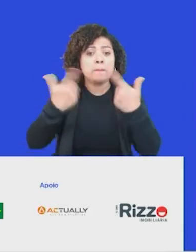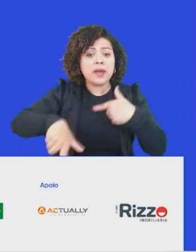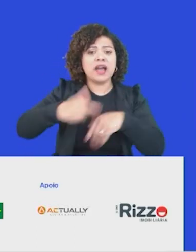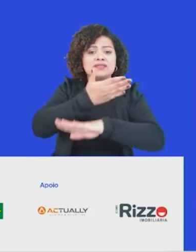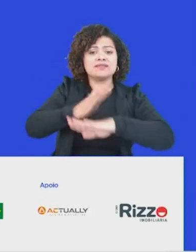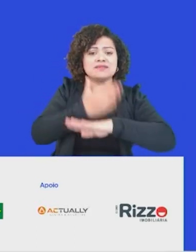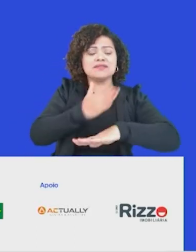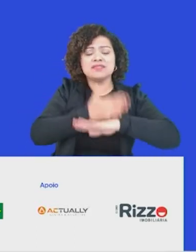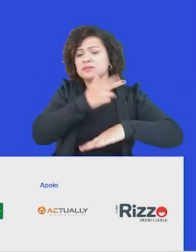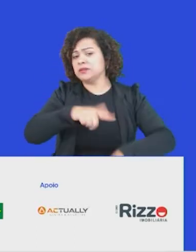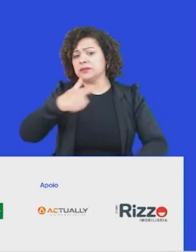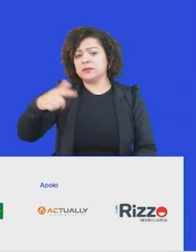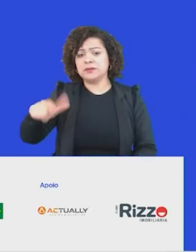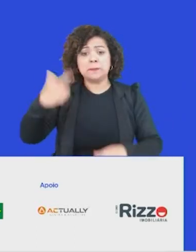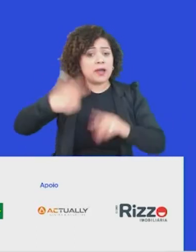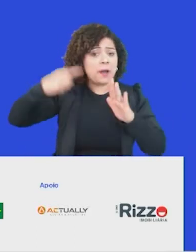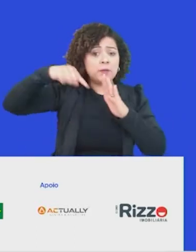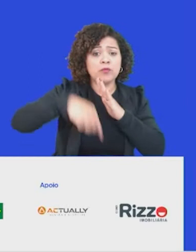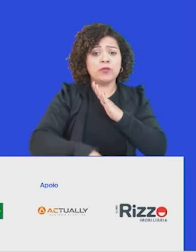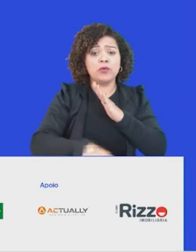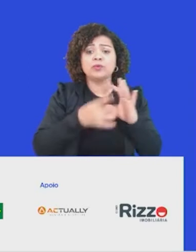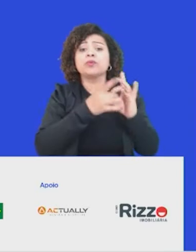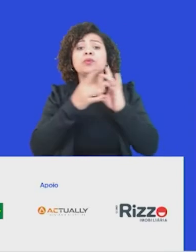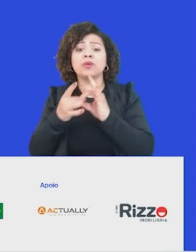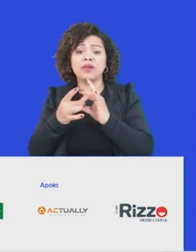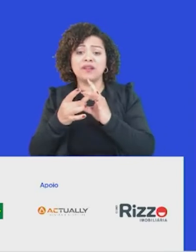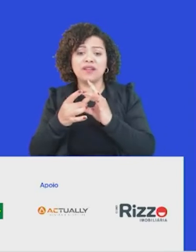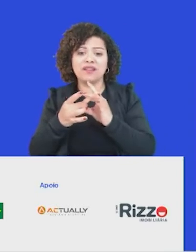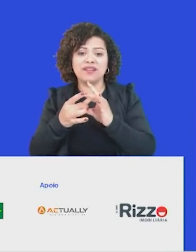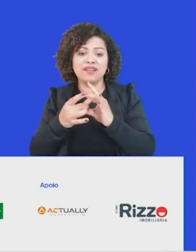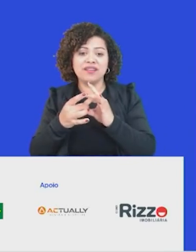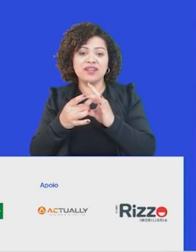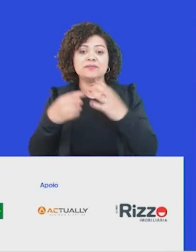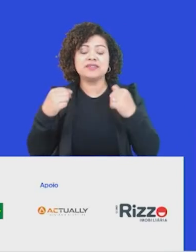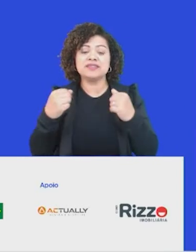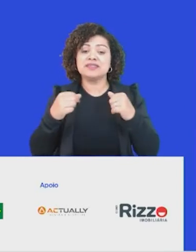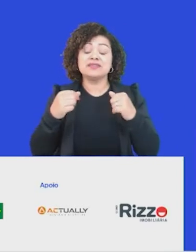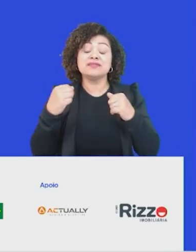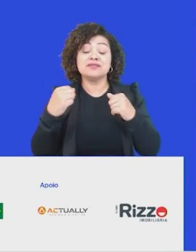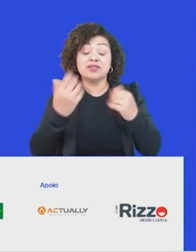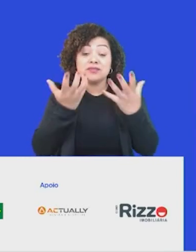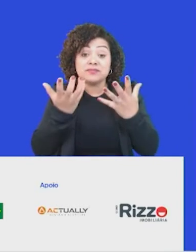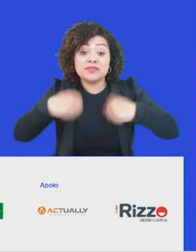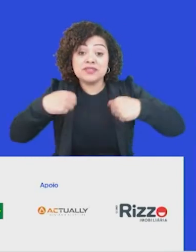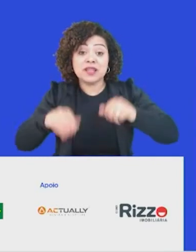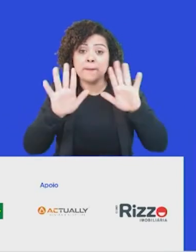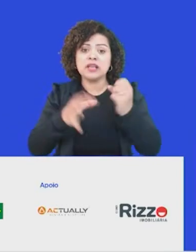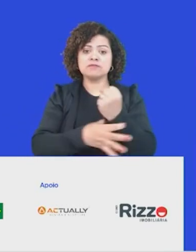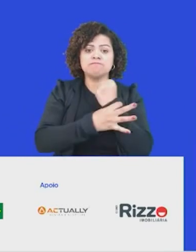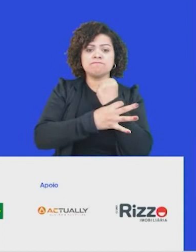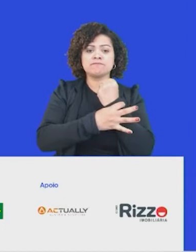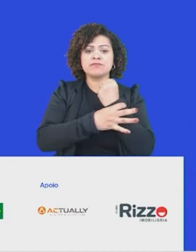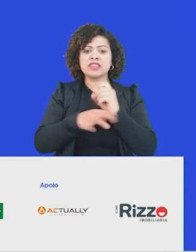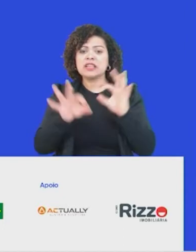amplos e, ao mesmo tempo, mais profundos. E tudo isso num contexto de quê? De profunda incerteza. Isso é um estudo muito recente. Eu